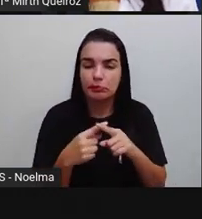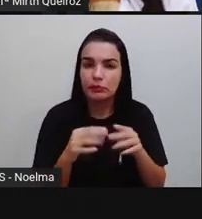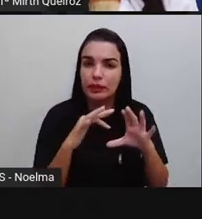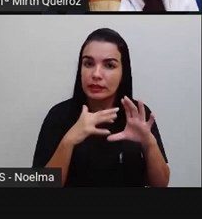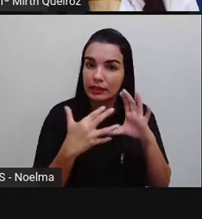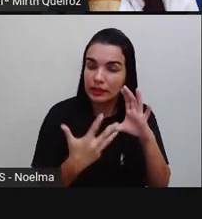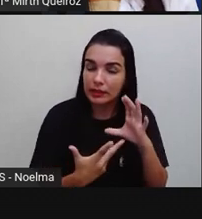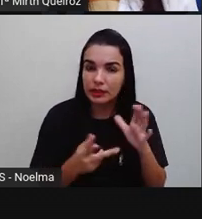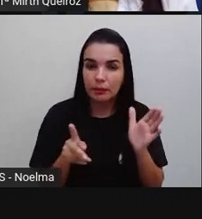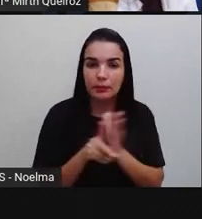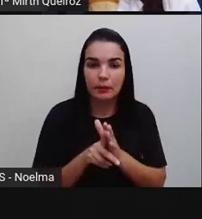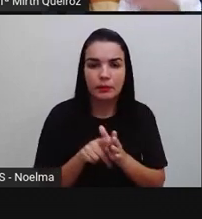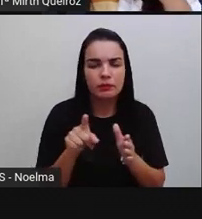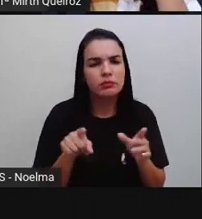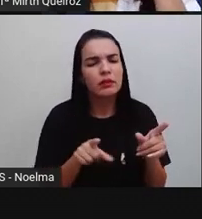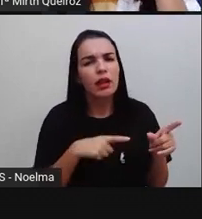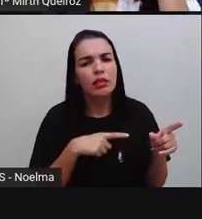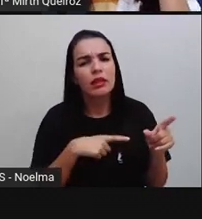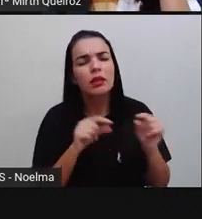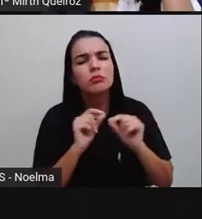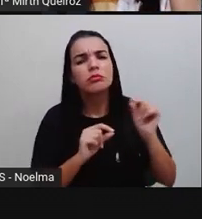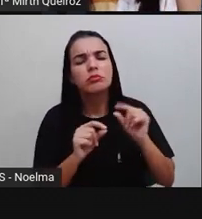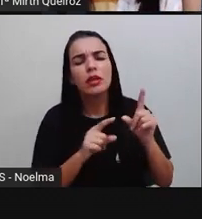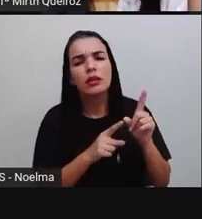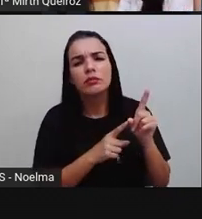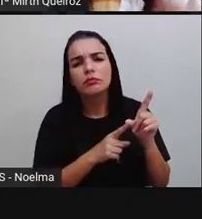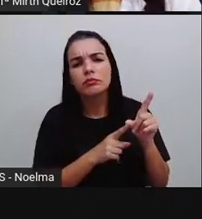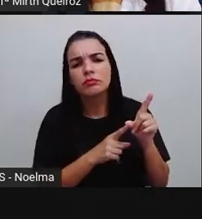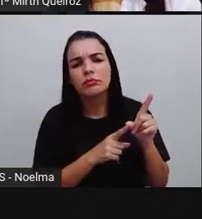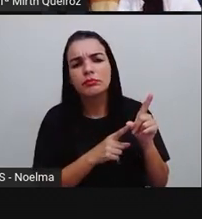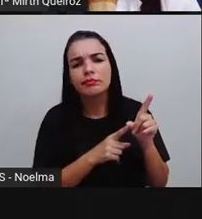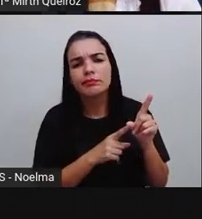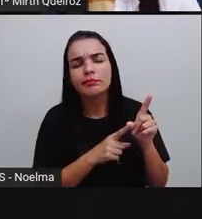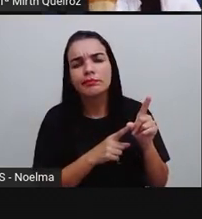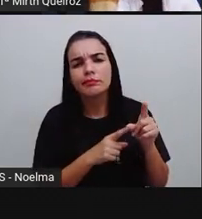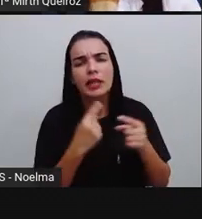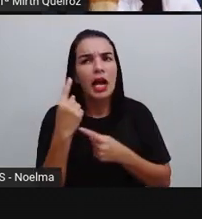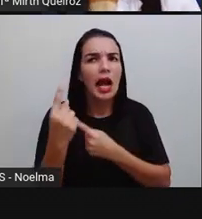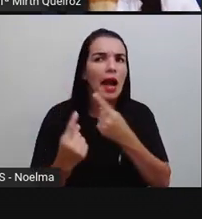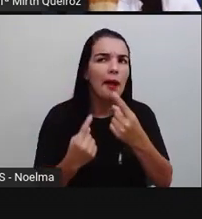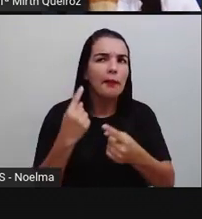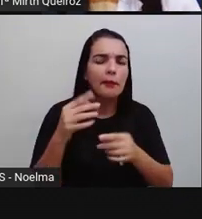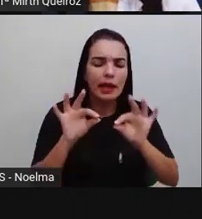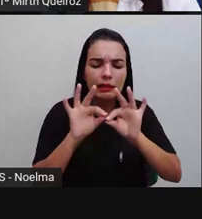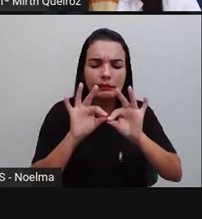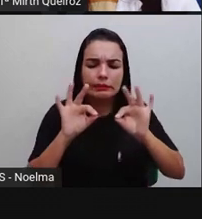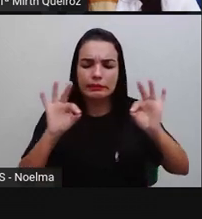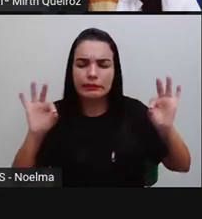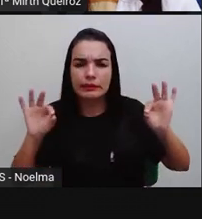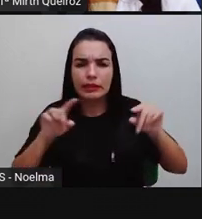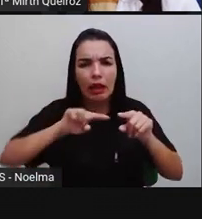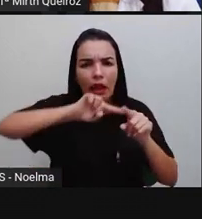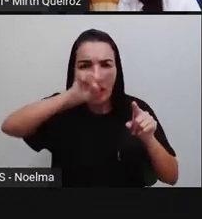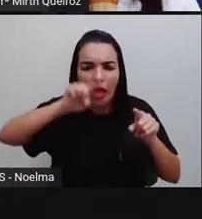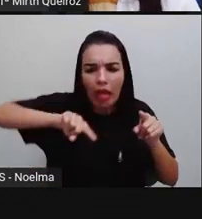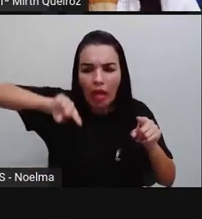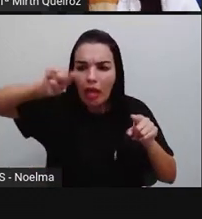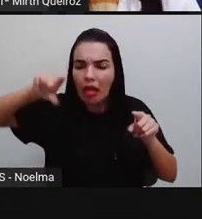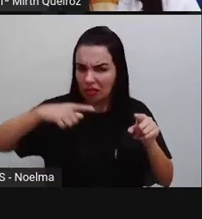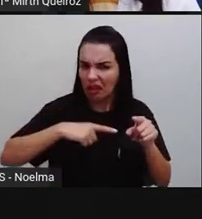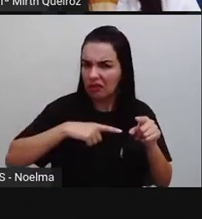fechada. Essa figura, ela tem alguma linha e algum segmento arredondado?